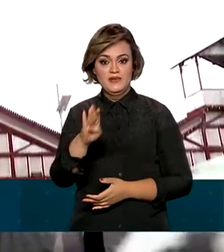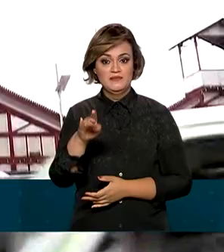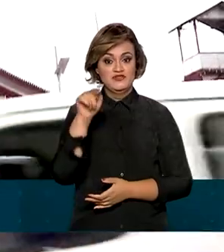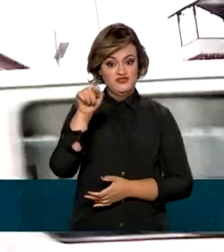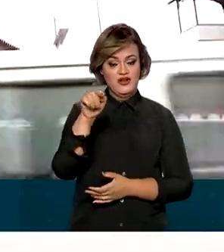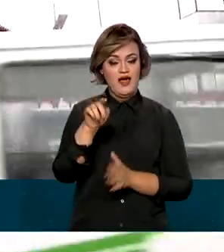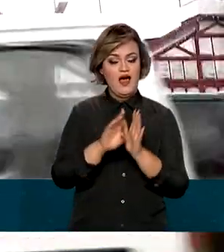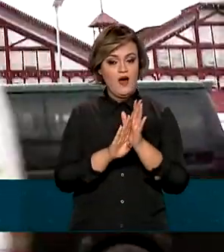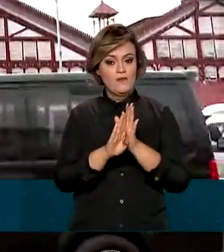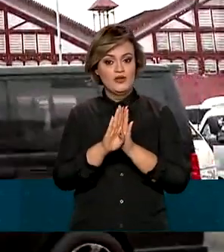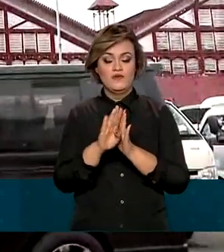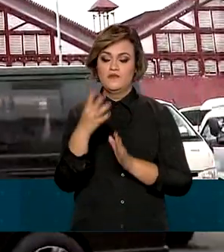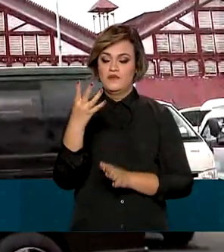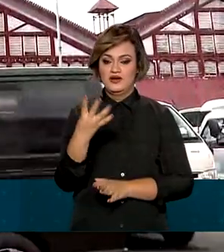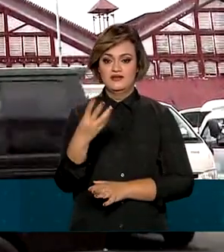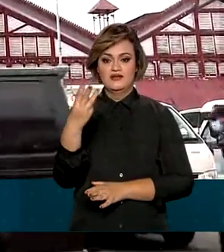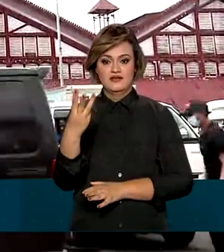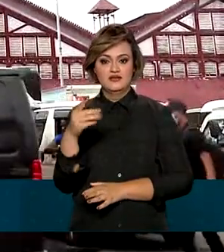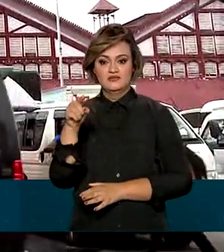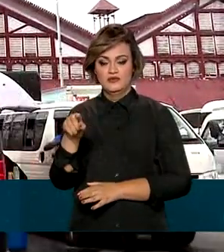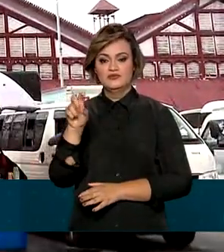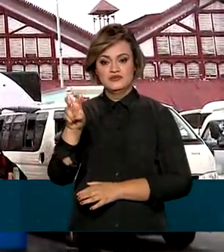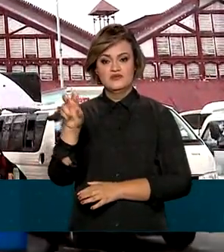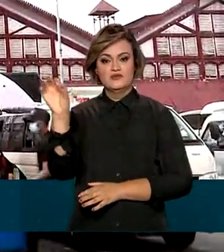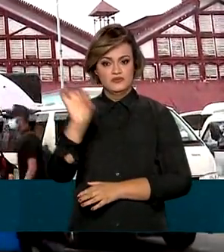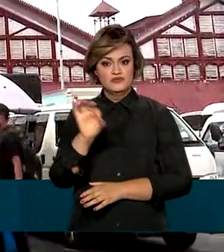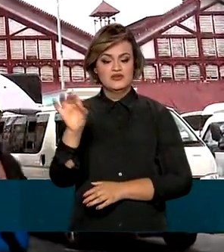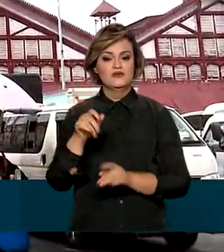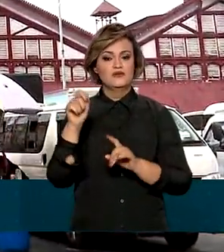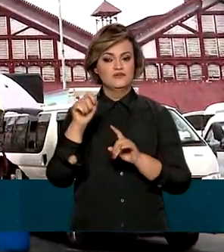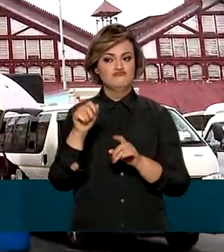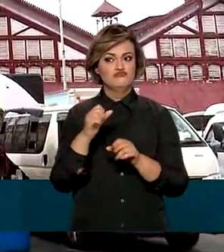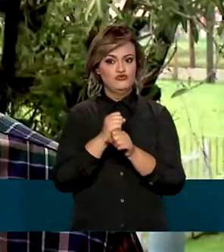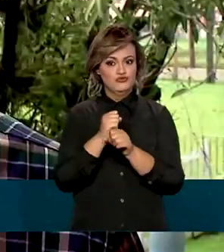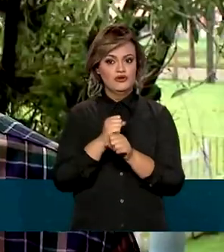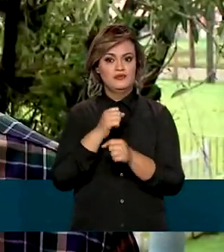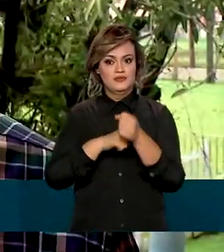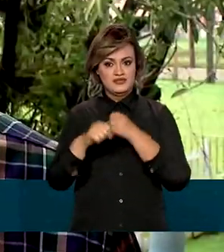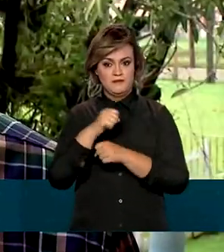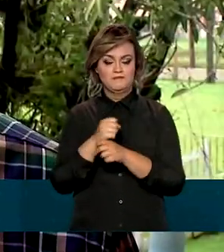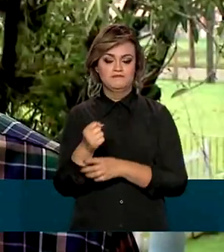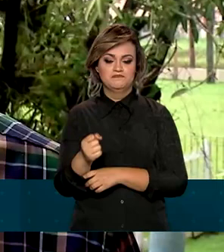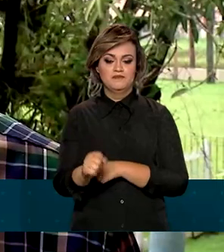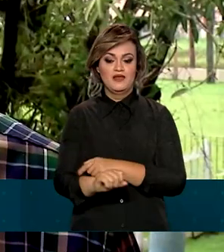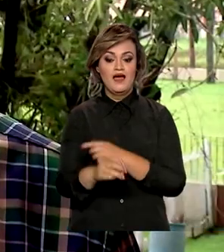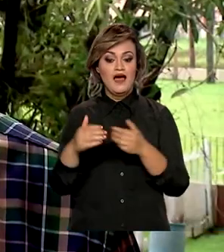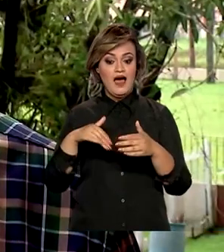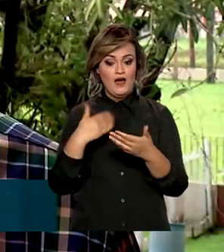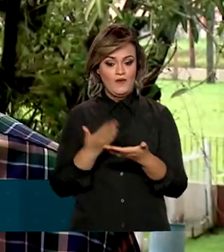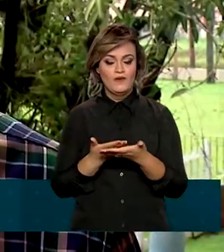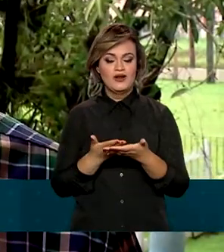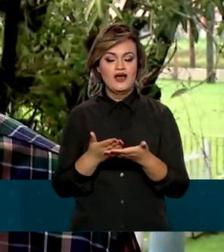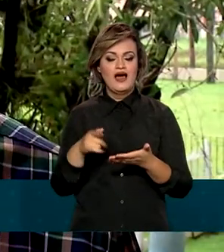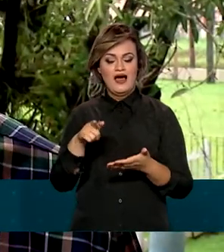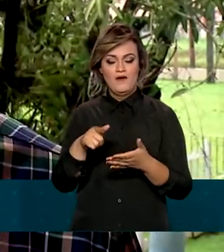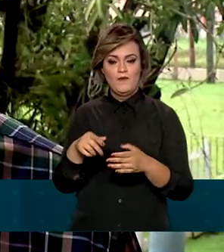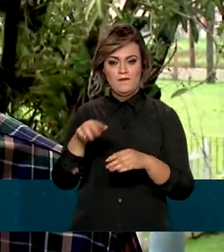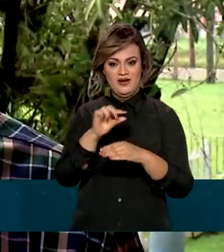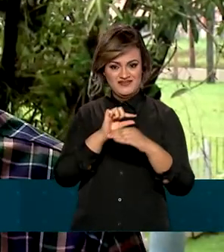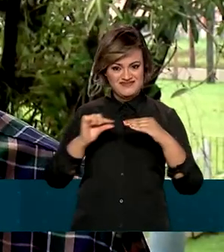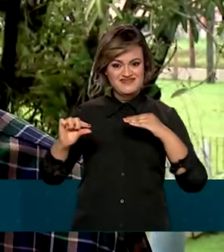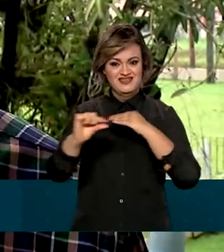Guiana subiu 43,5% em 2020. Atualmente, a Guiana,